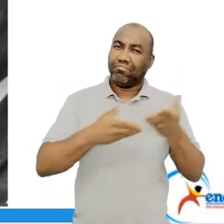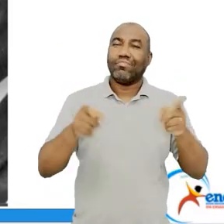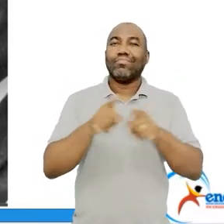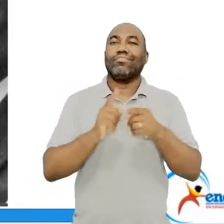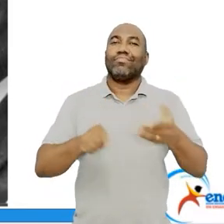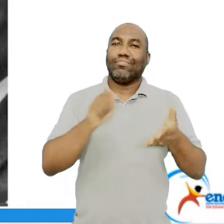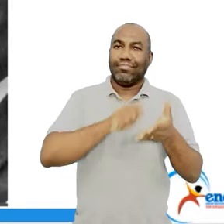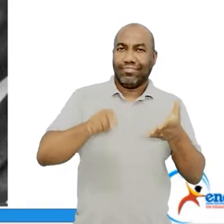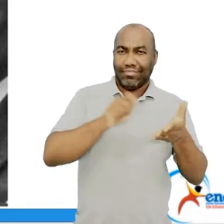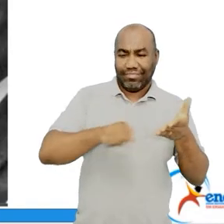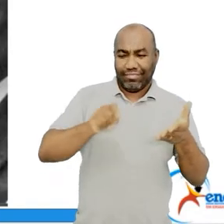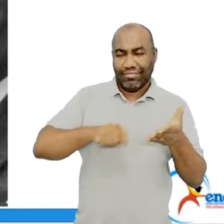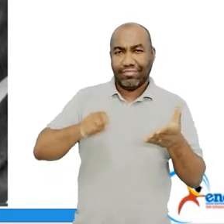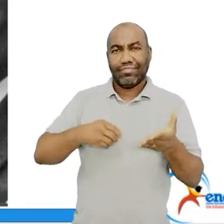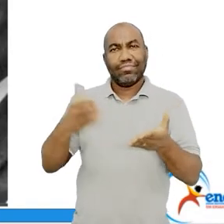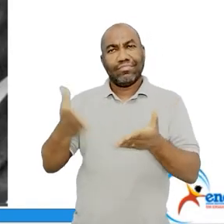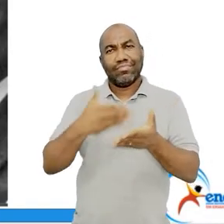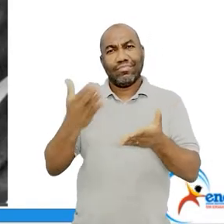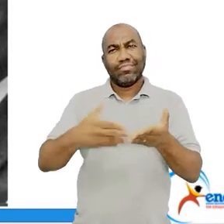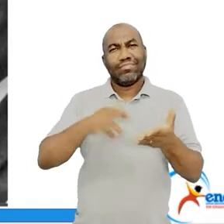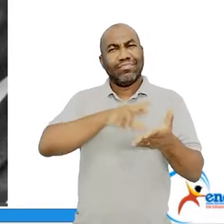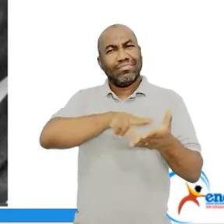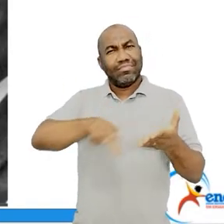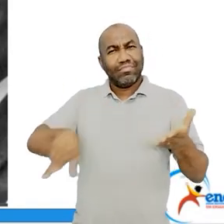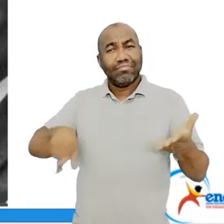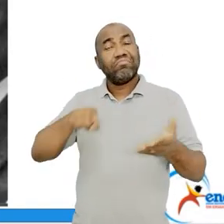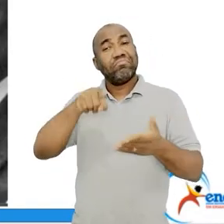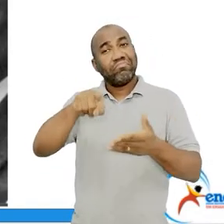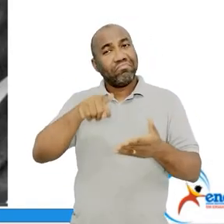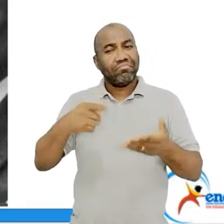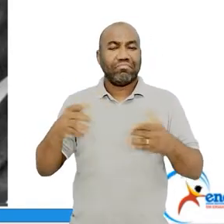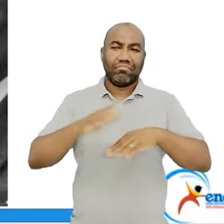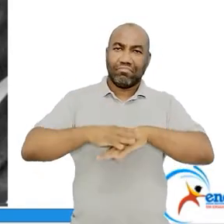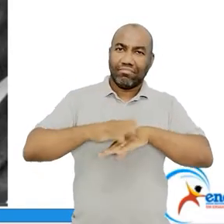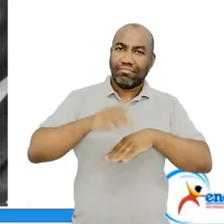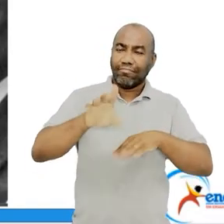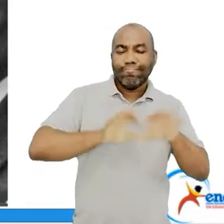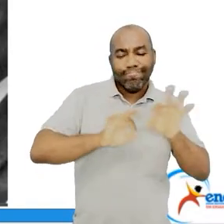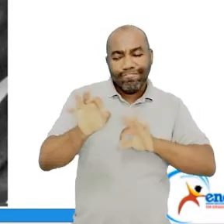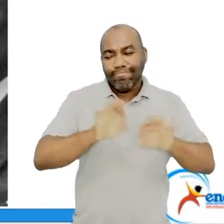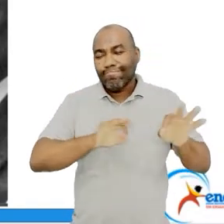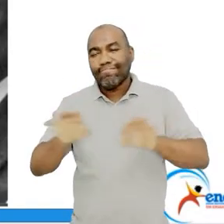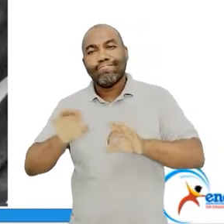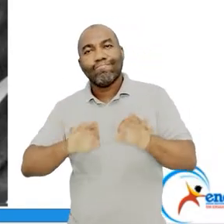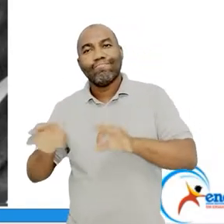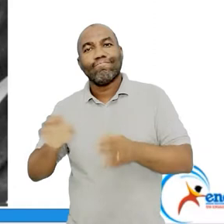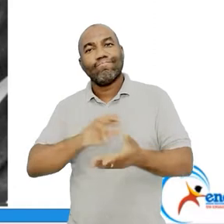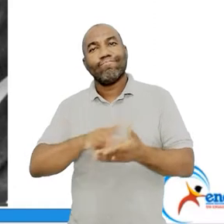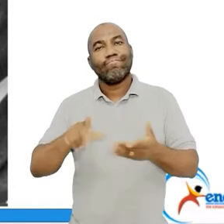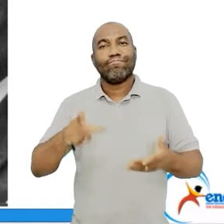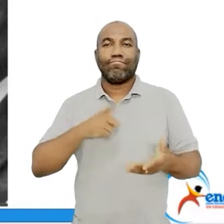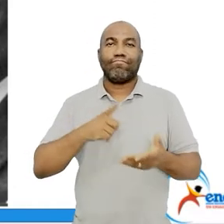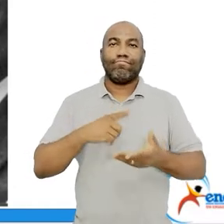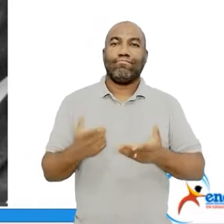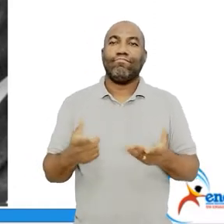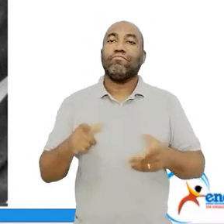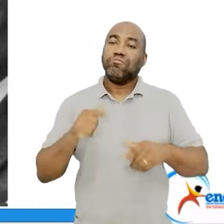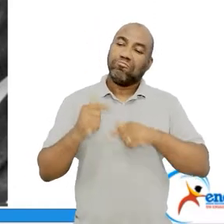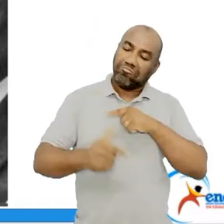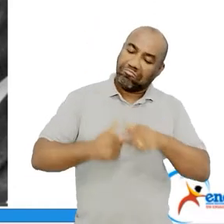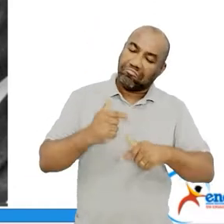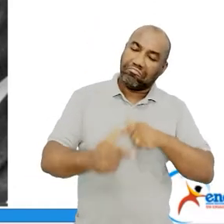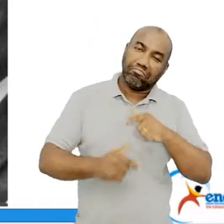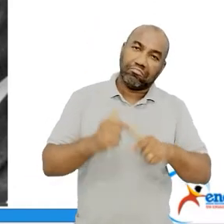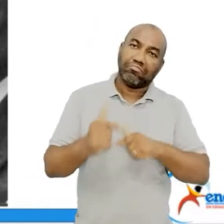publicavam artigos em conjunto. Então não imagine que é um. Em cada ponto do Brasil, um não. Eles